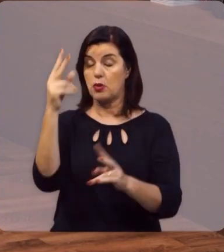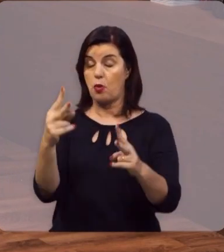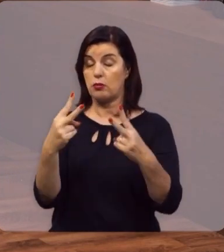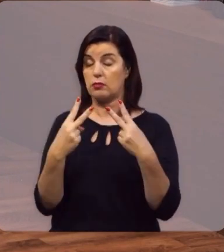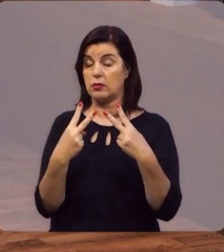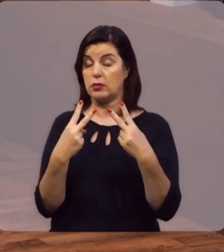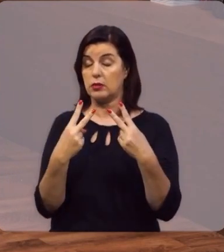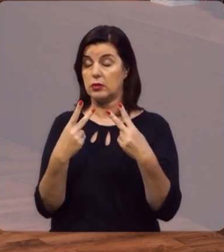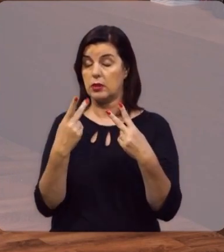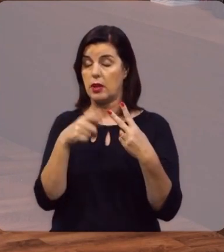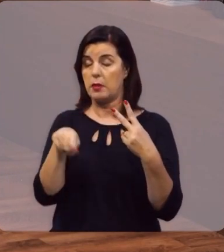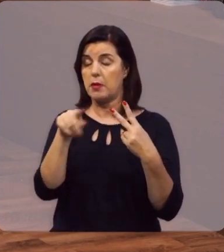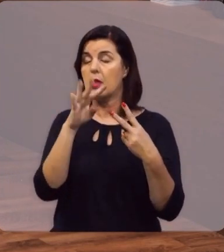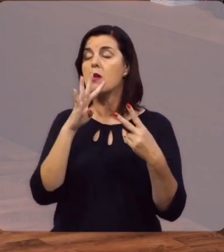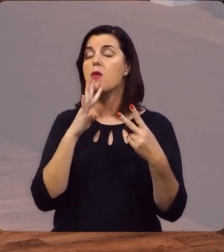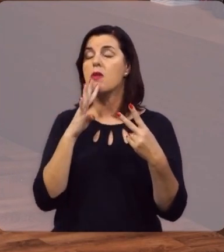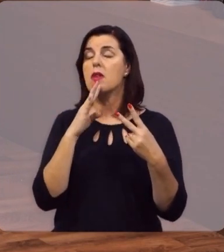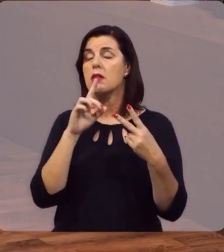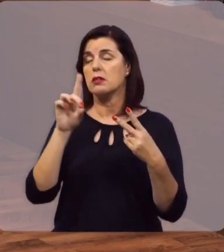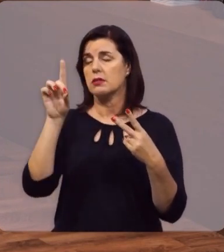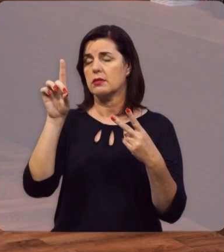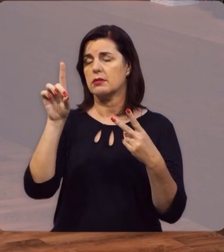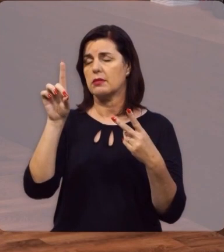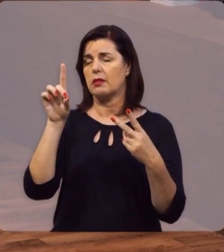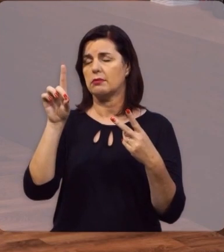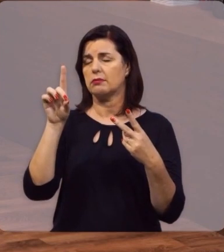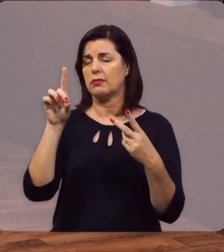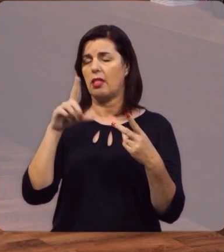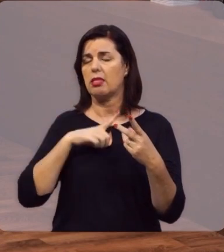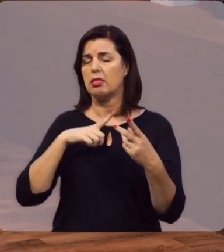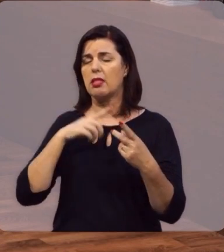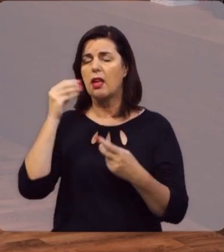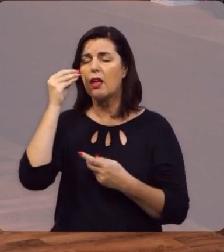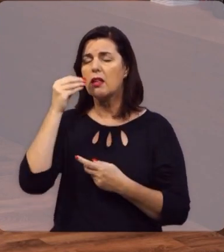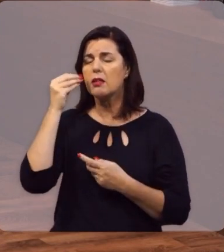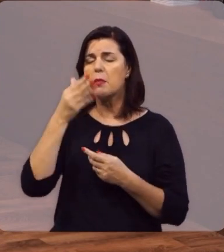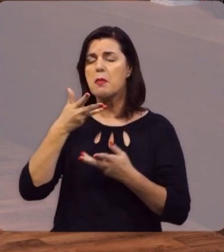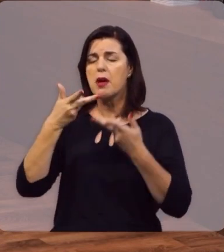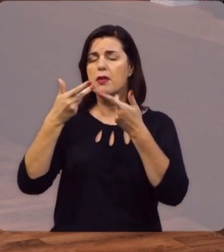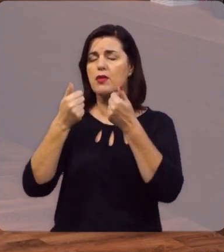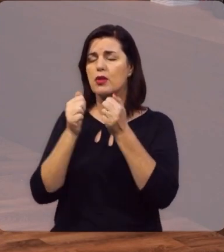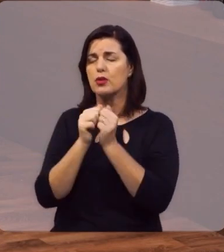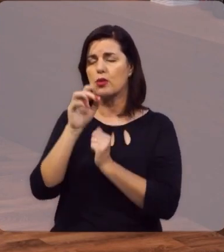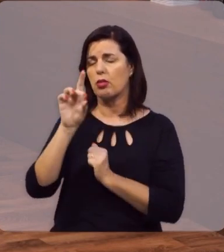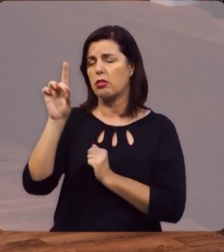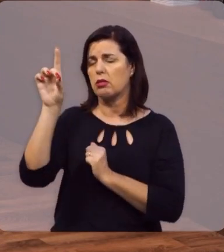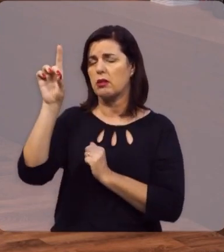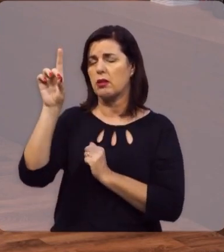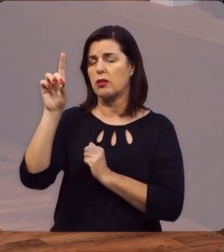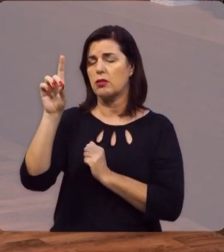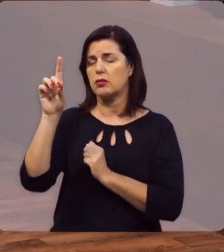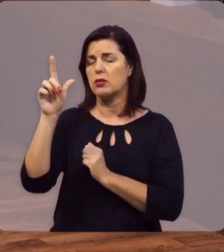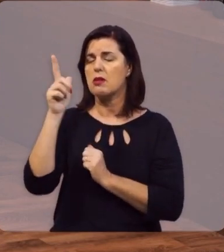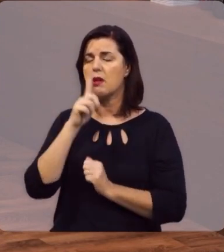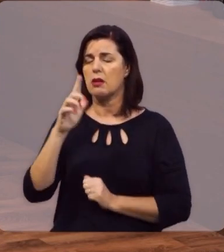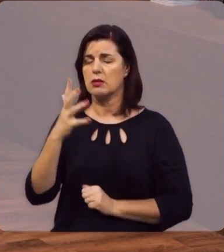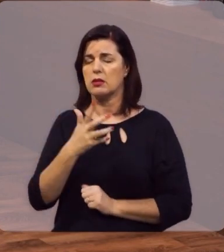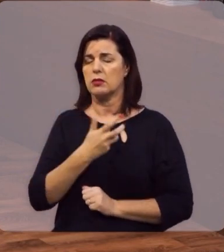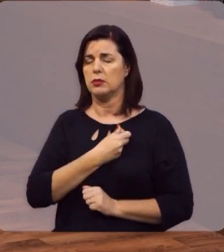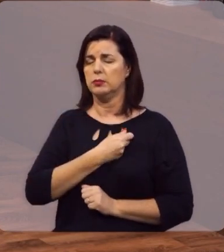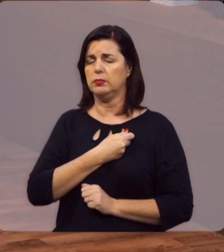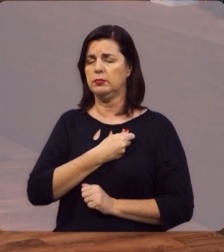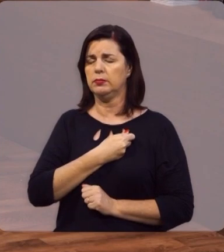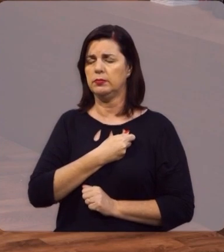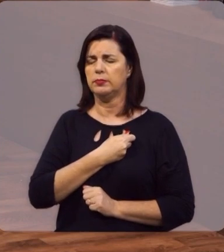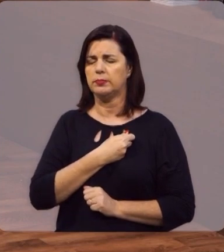daqueles que nos assistem, para que eles te conheçam, para que eles tenham experiências maravilhosas contigo, para que sejam